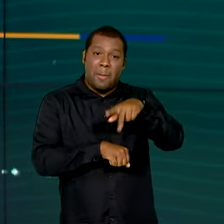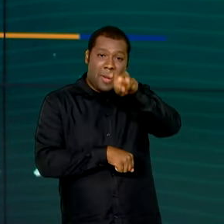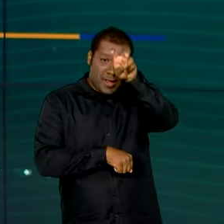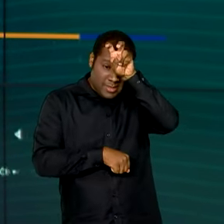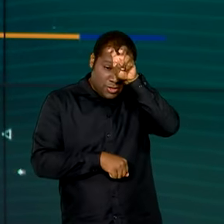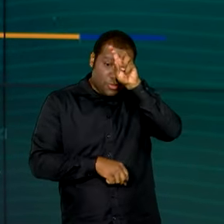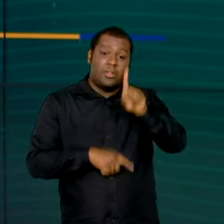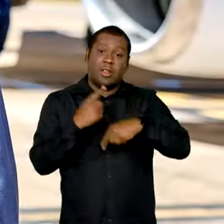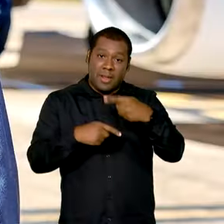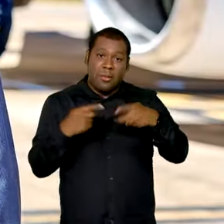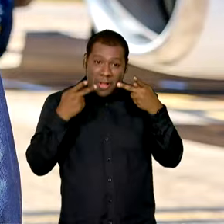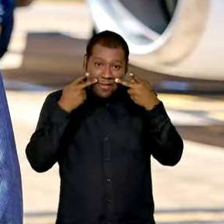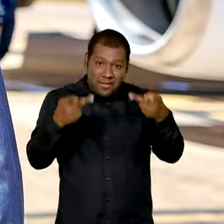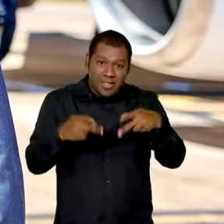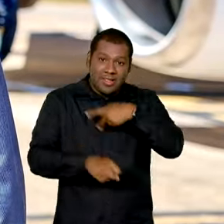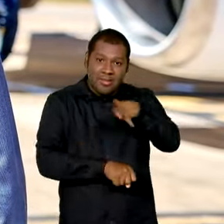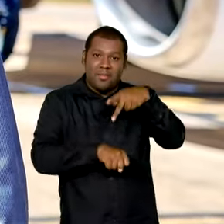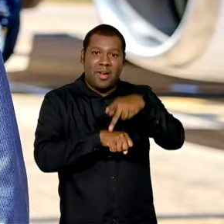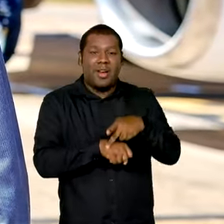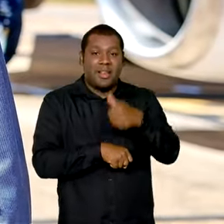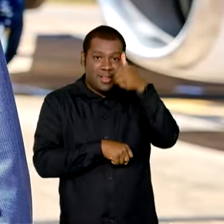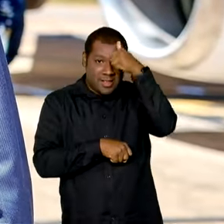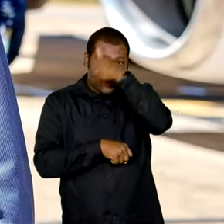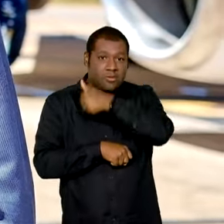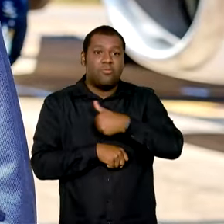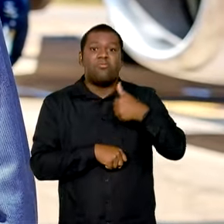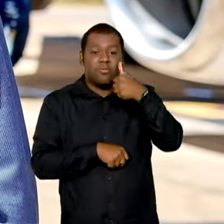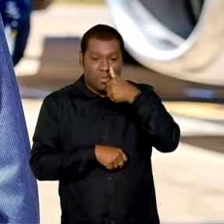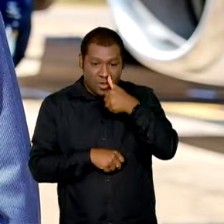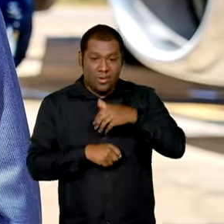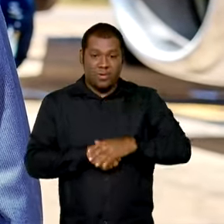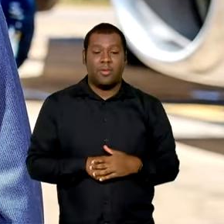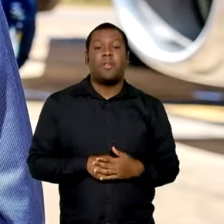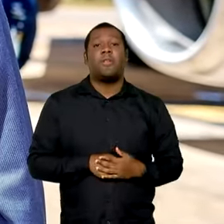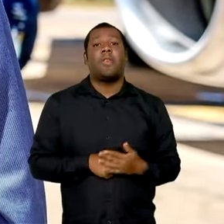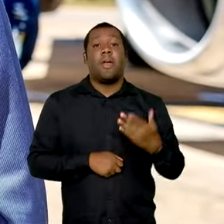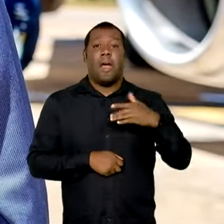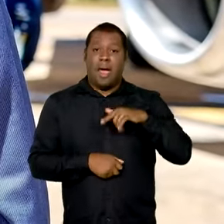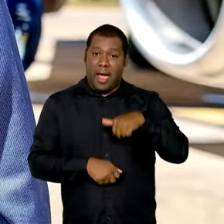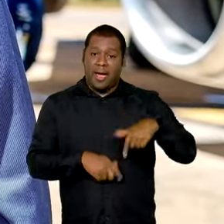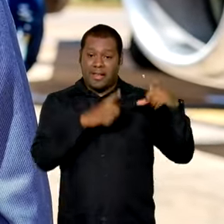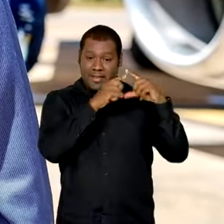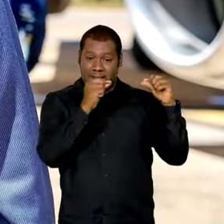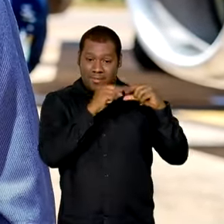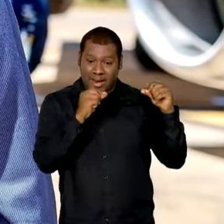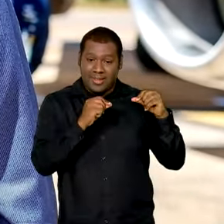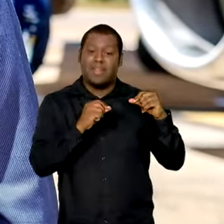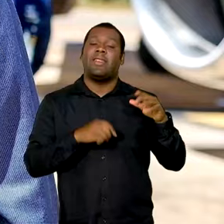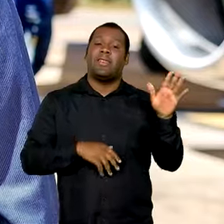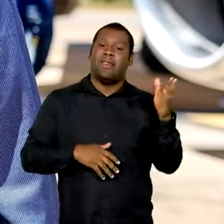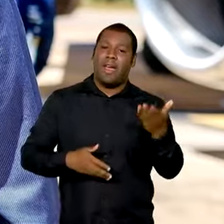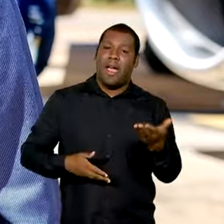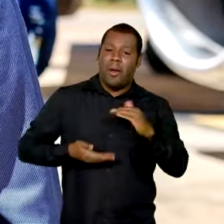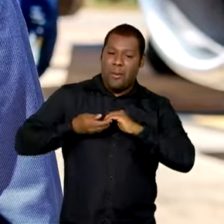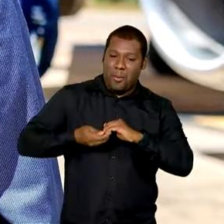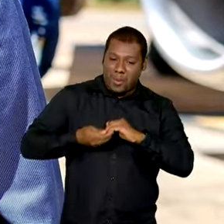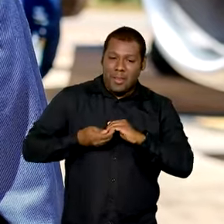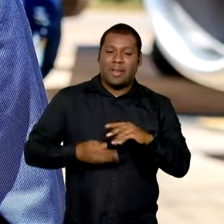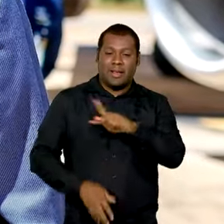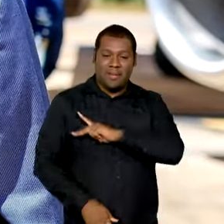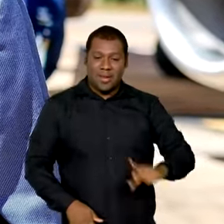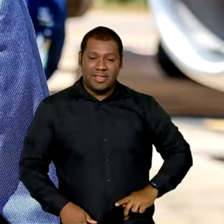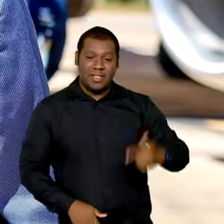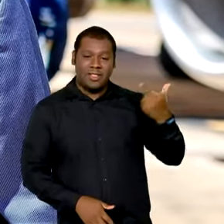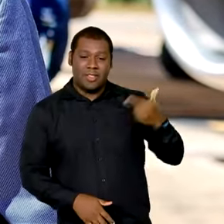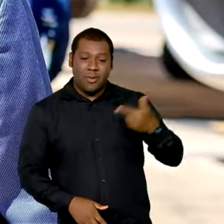Etiópia. Antes de embarcar na base aérea de Brasília, o presidente Lula se despediu do vice-presidente Geraldo Alckmin,